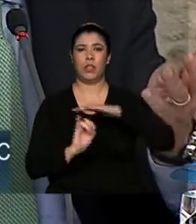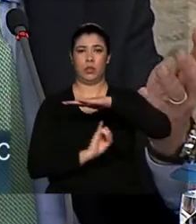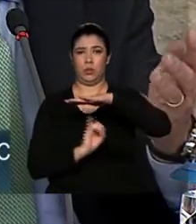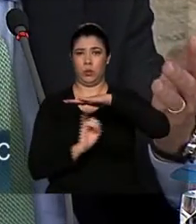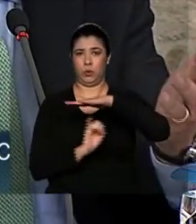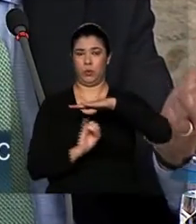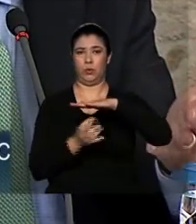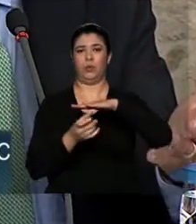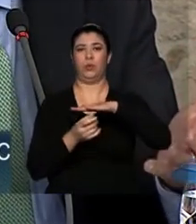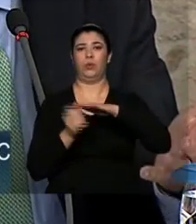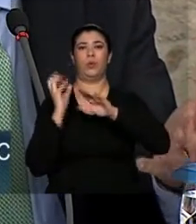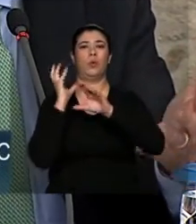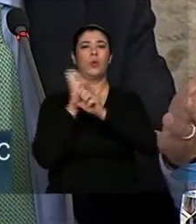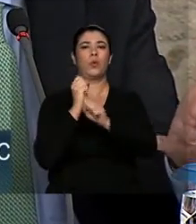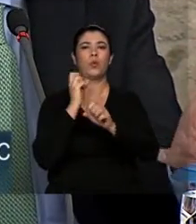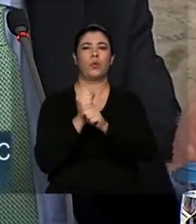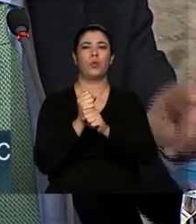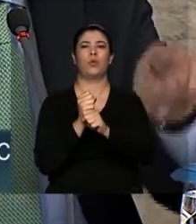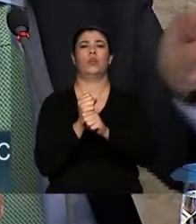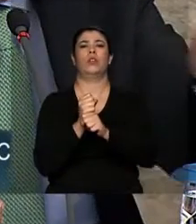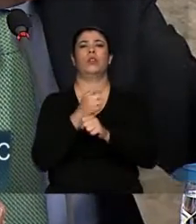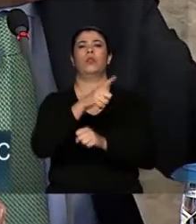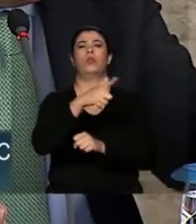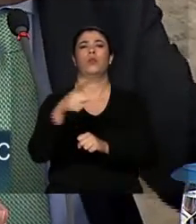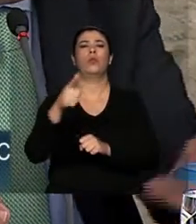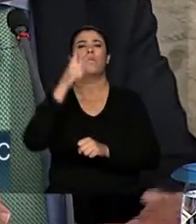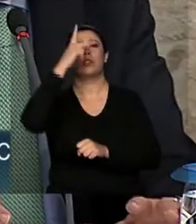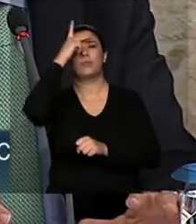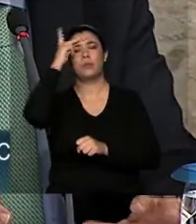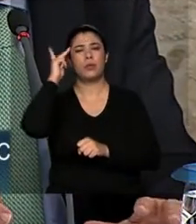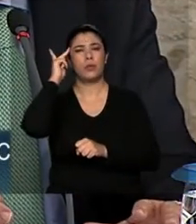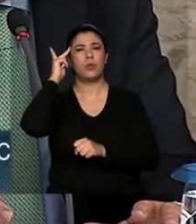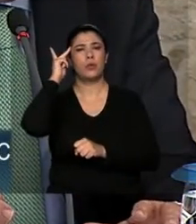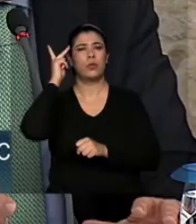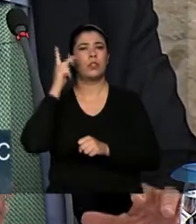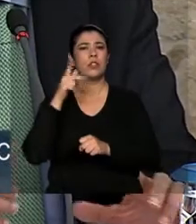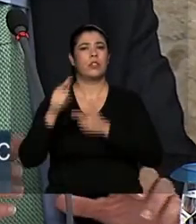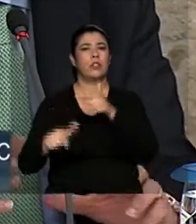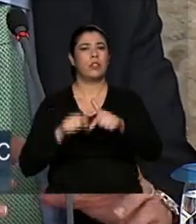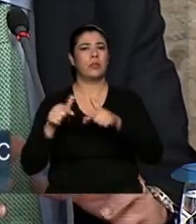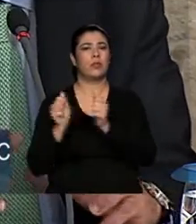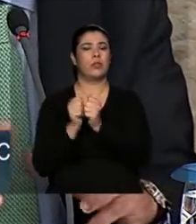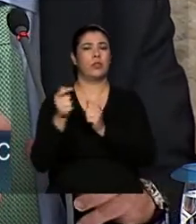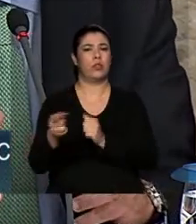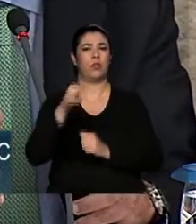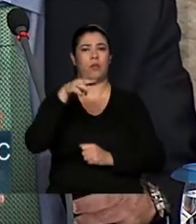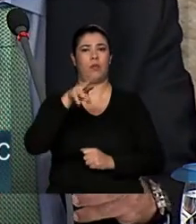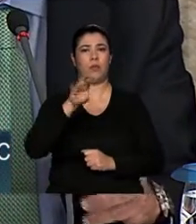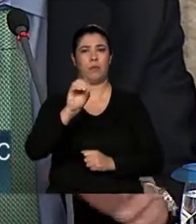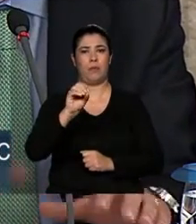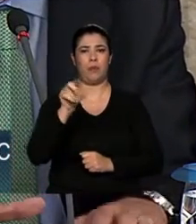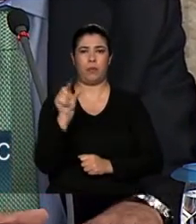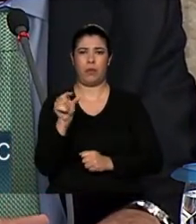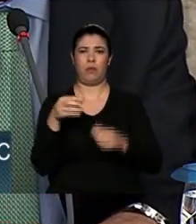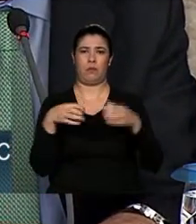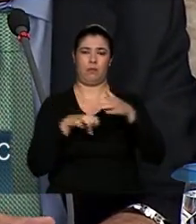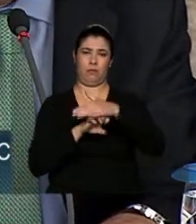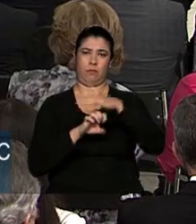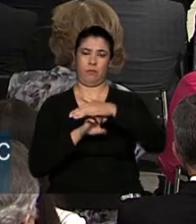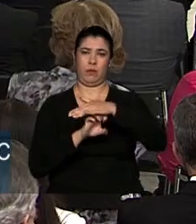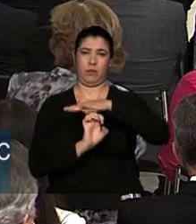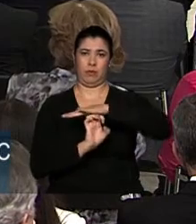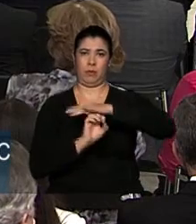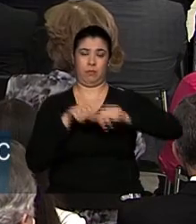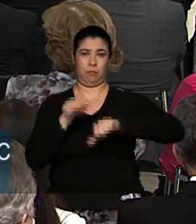os contabilistas, os contadores que alcançam a micro e pequena empresa para nós revertermos esse medo e dizer